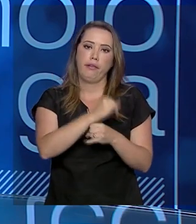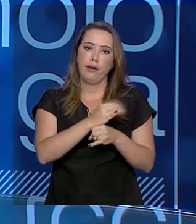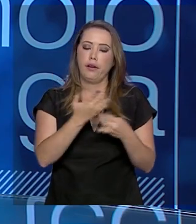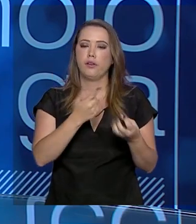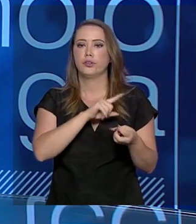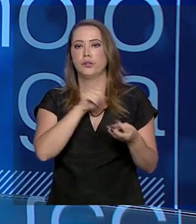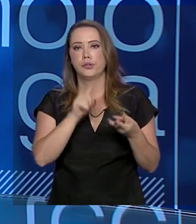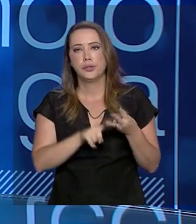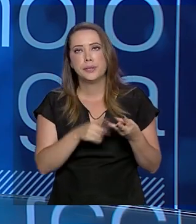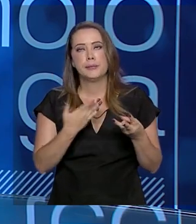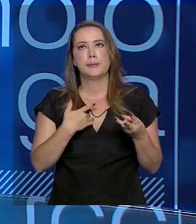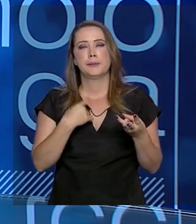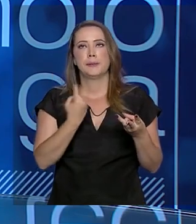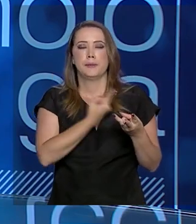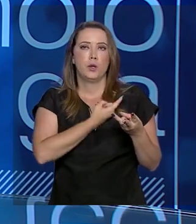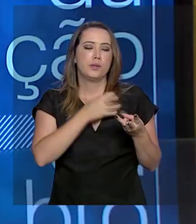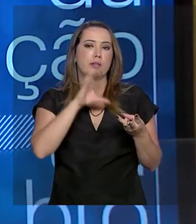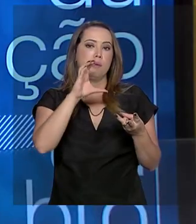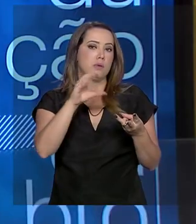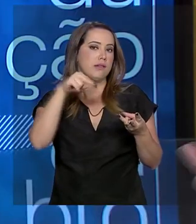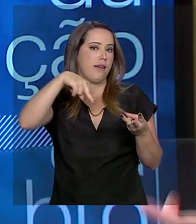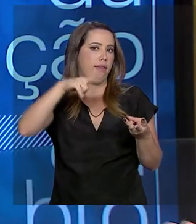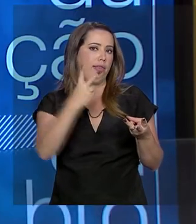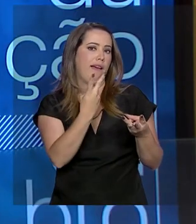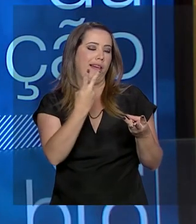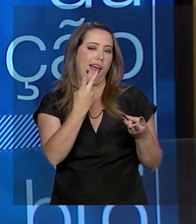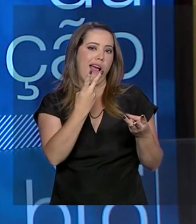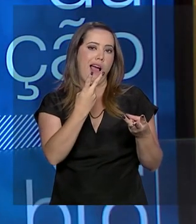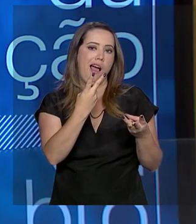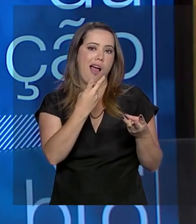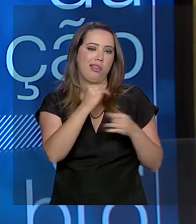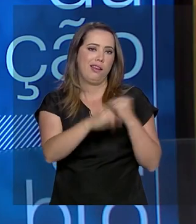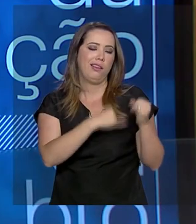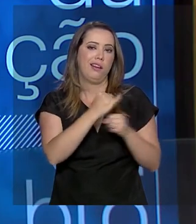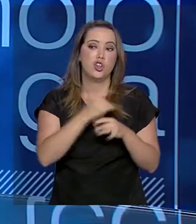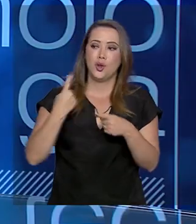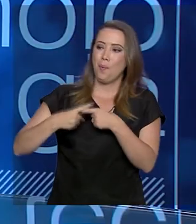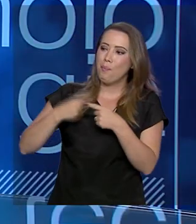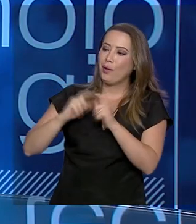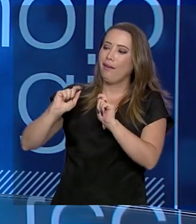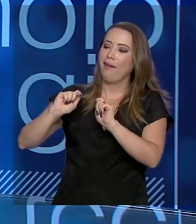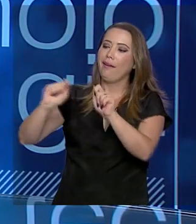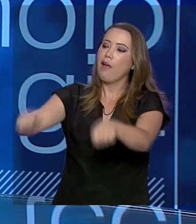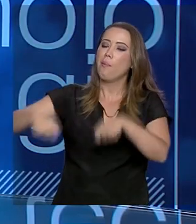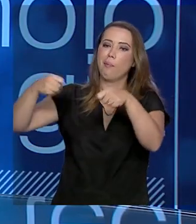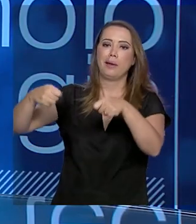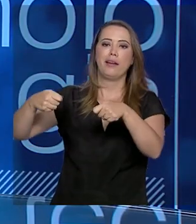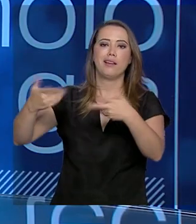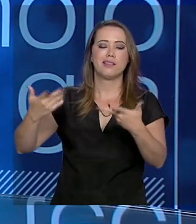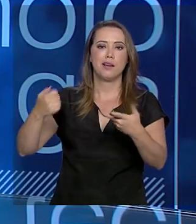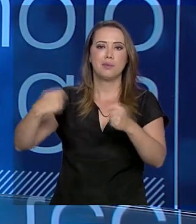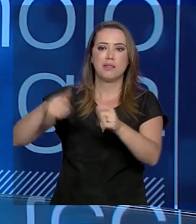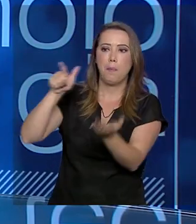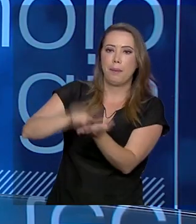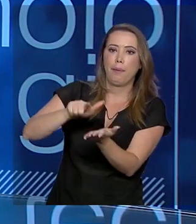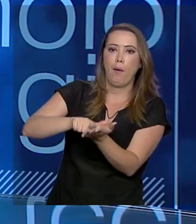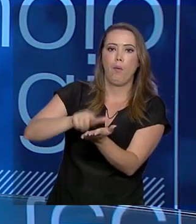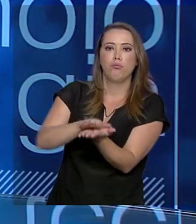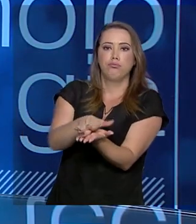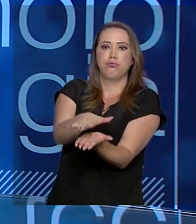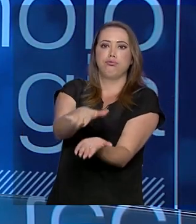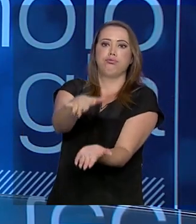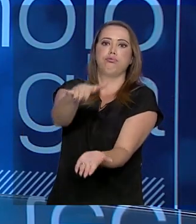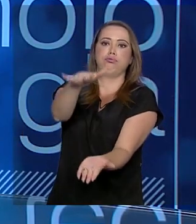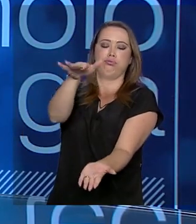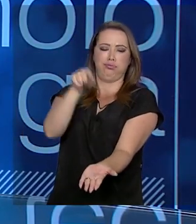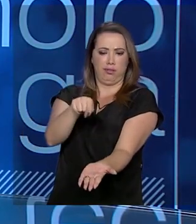internet, hoje em dia nós temos CNH digital, título de eleitor, e por que a pesca e a agricultura precisa ser no papel? Então, nós estamos